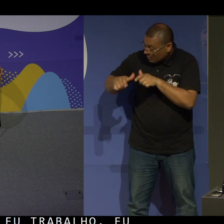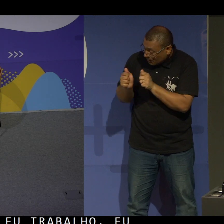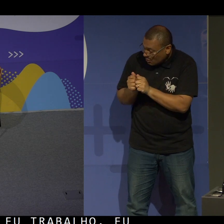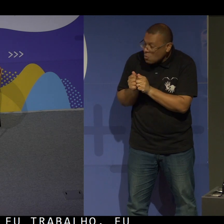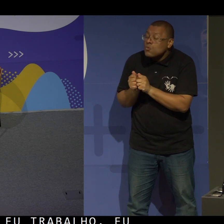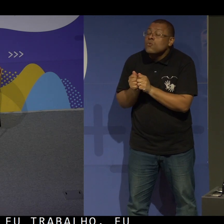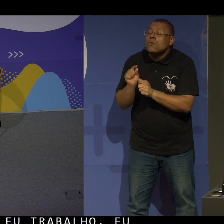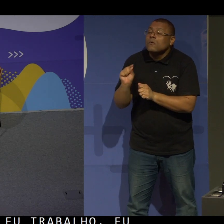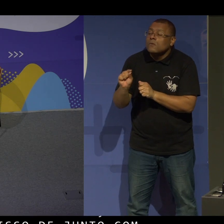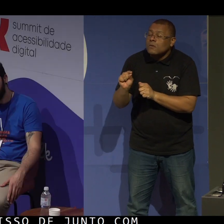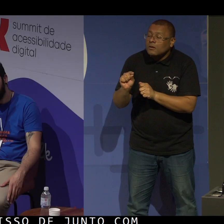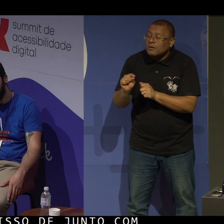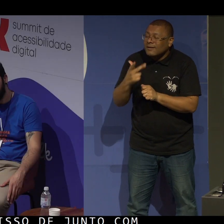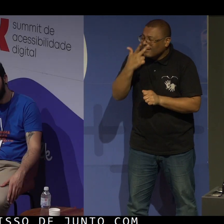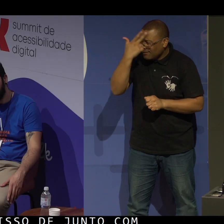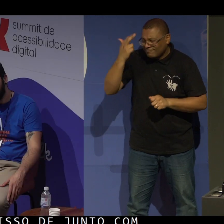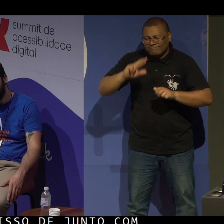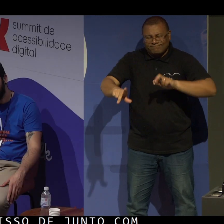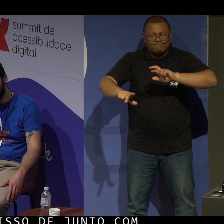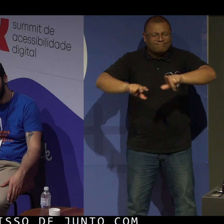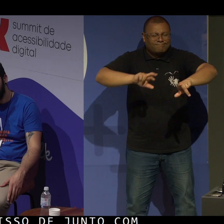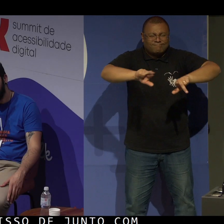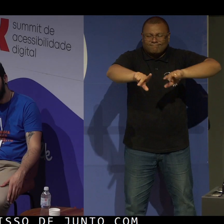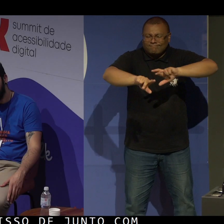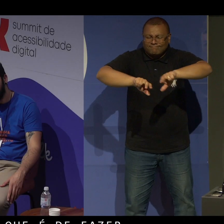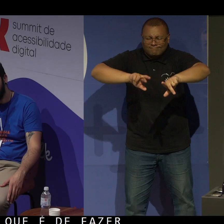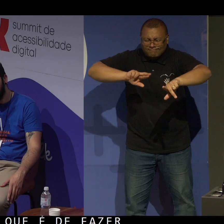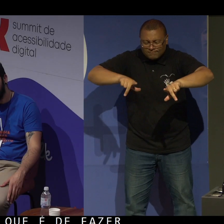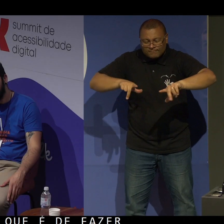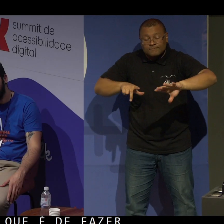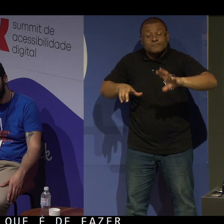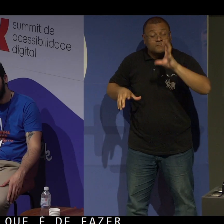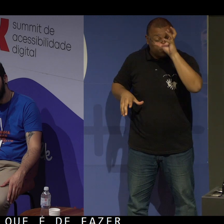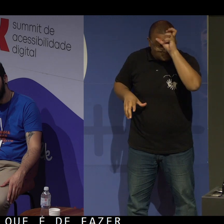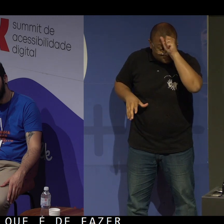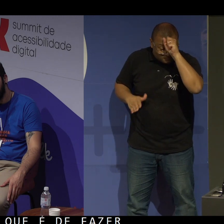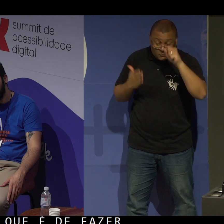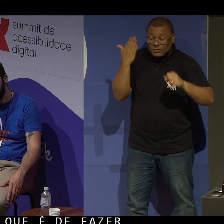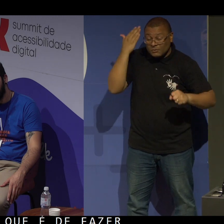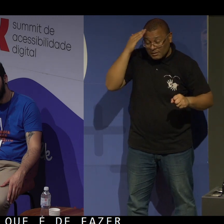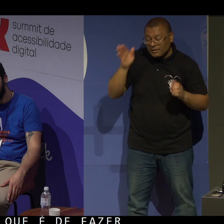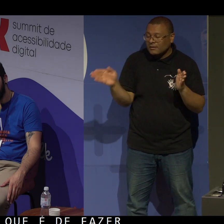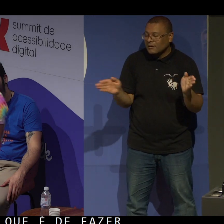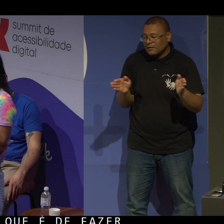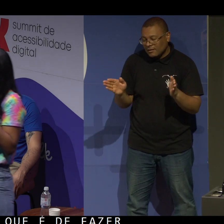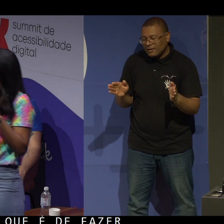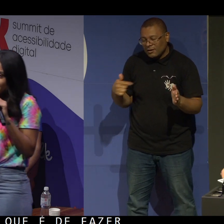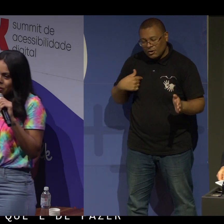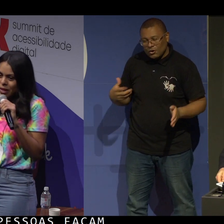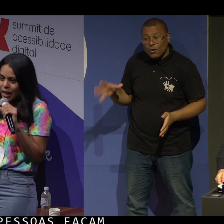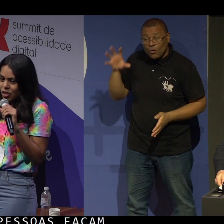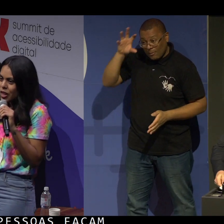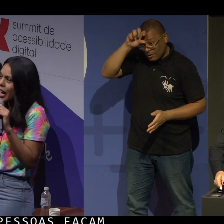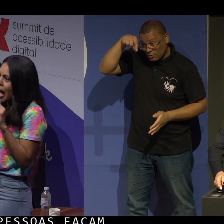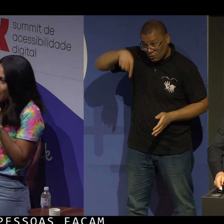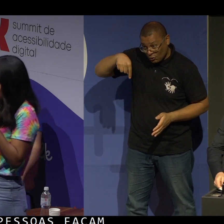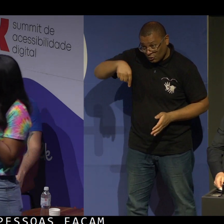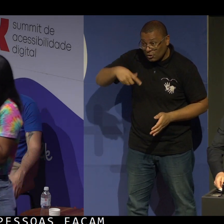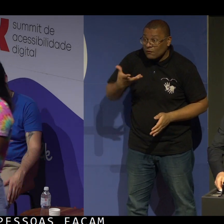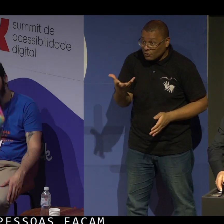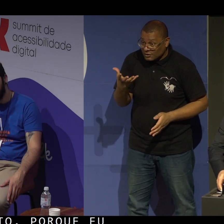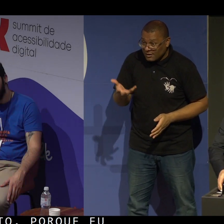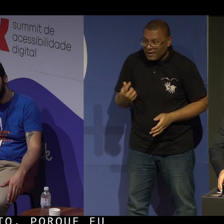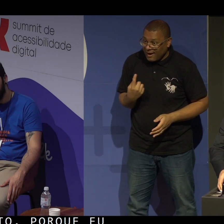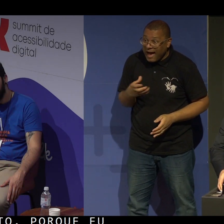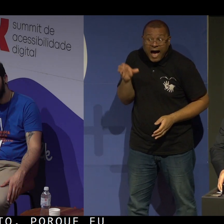que é de fazer com que várias pessoas façam parte disso junto. Porque eu ouvi isso hoje e isso é verdade. Se você quer chegar rápido,